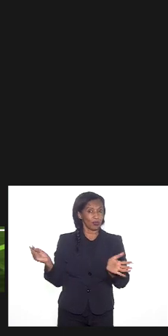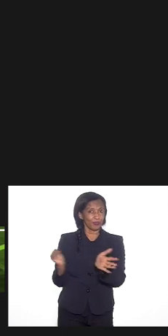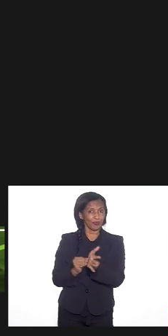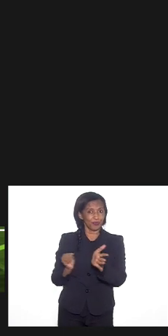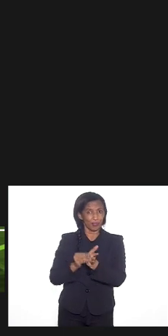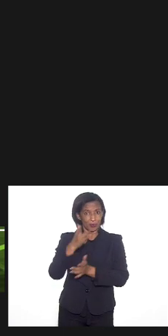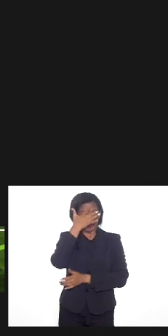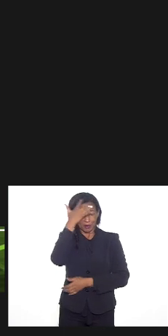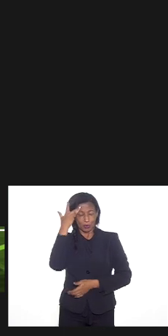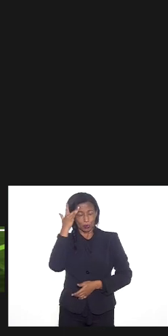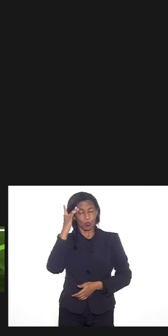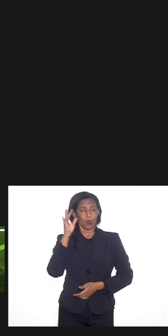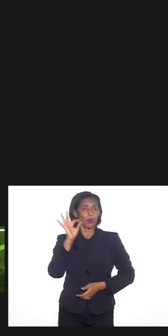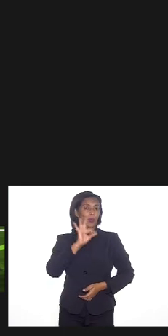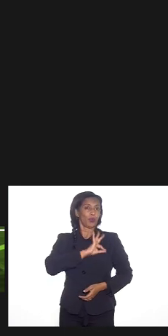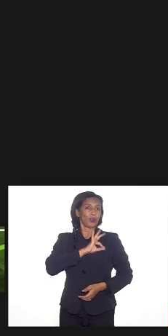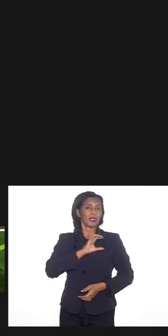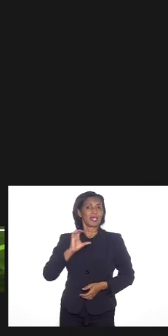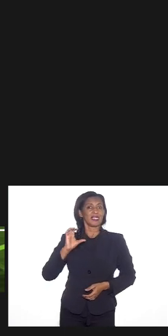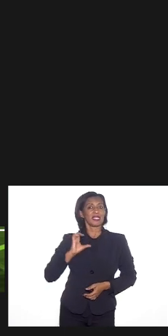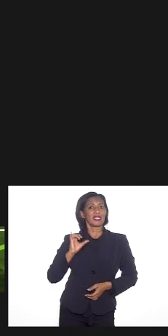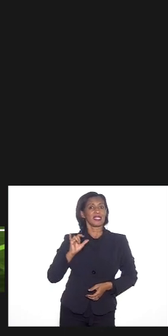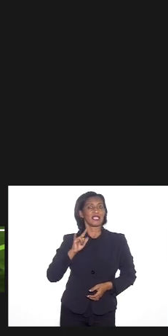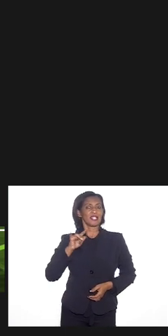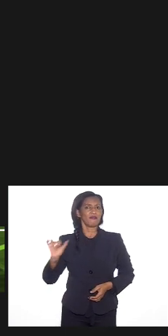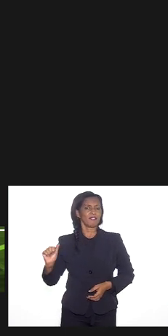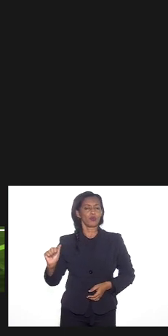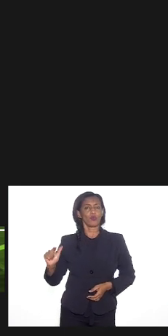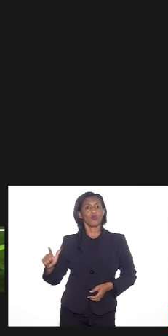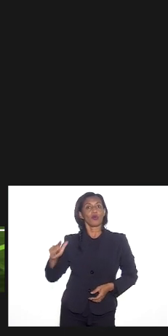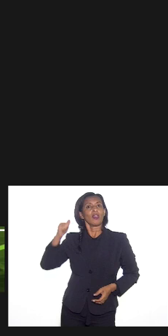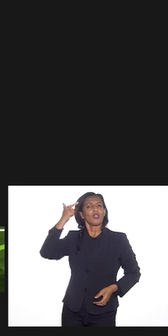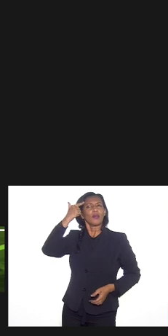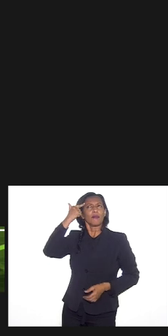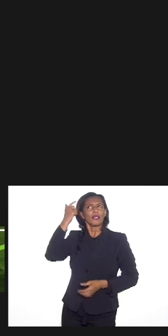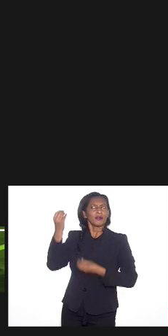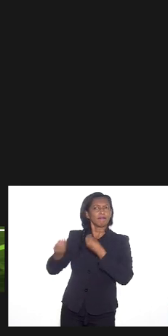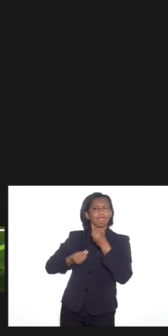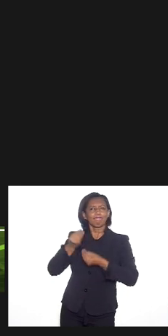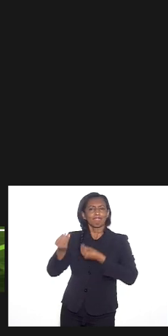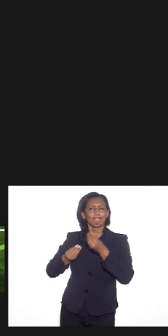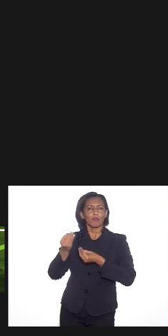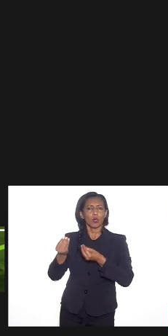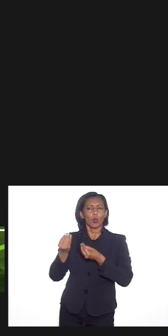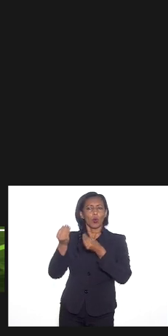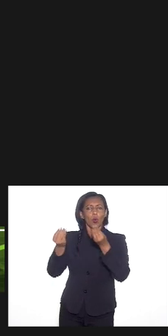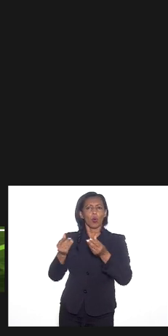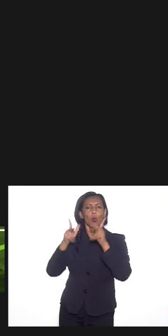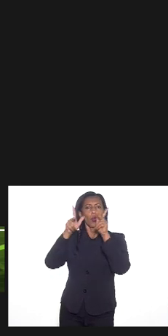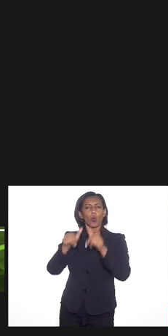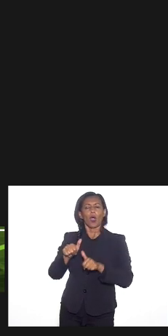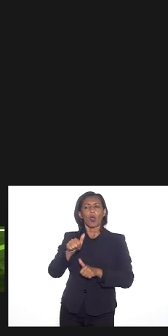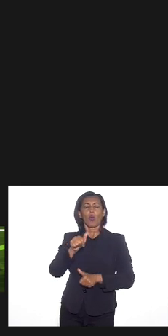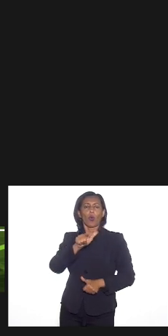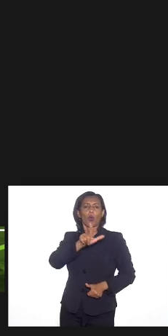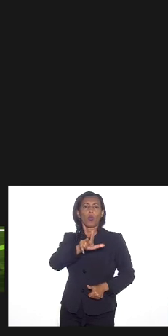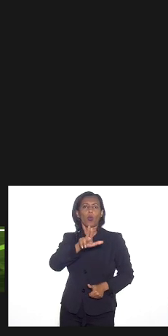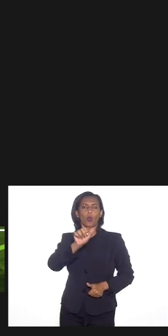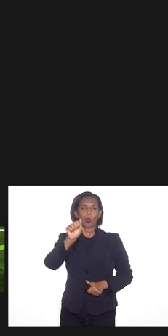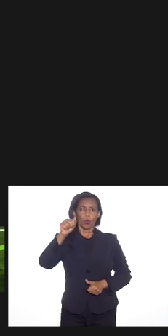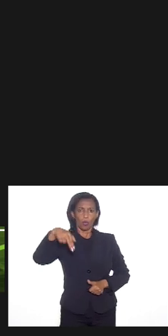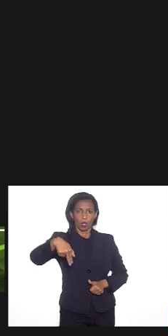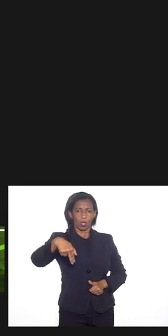de pessoal da polícia civil então eu imaginava até uma perspectiva assim como se concebeu o Nuan pra questão